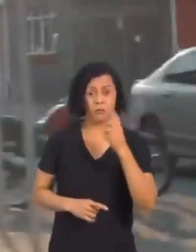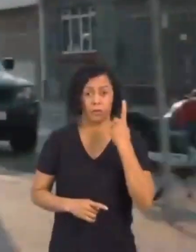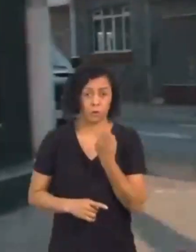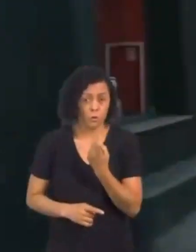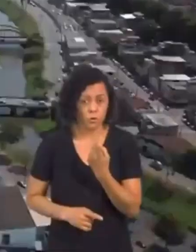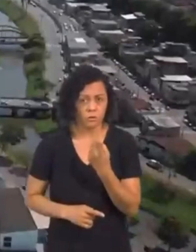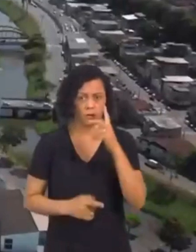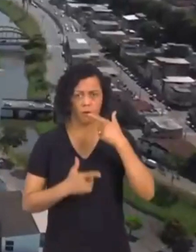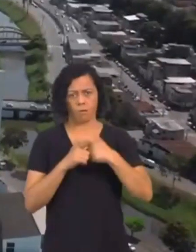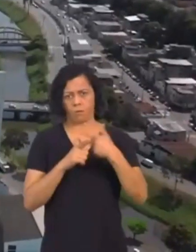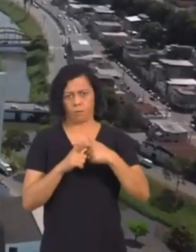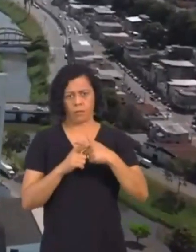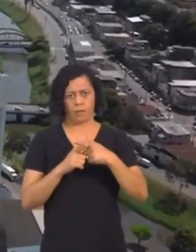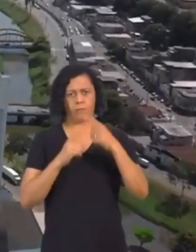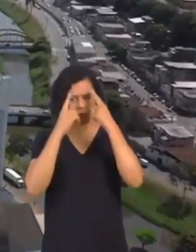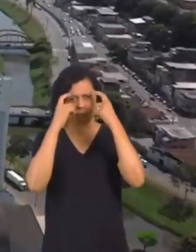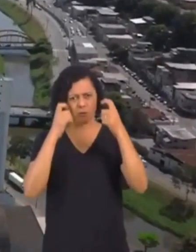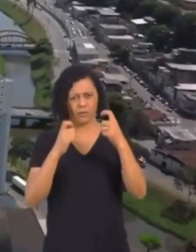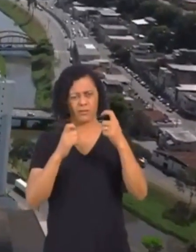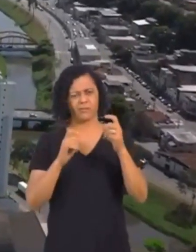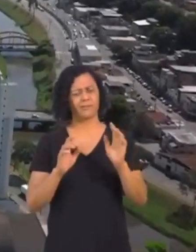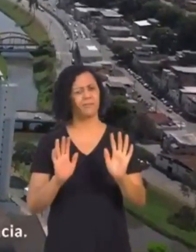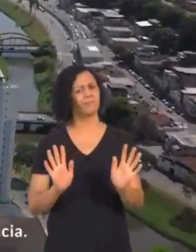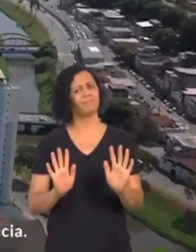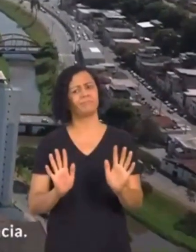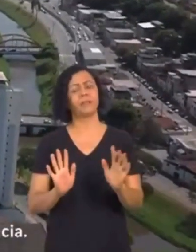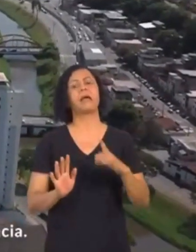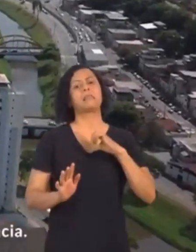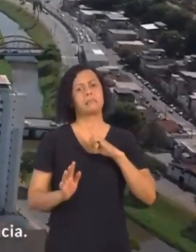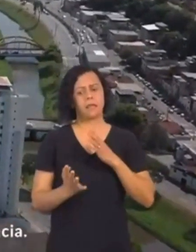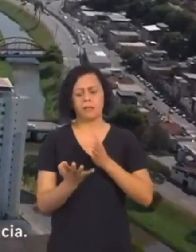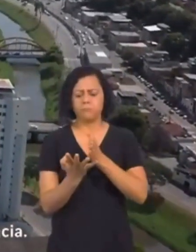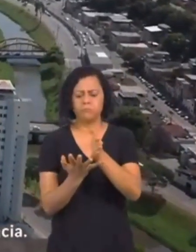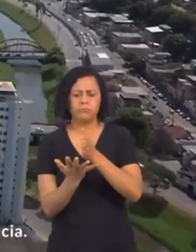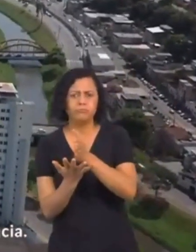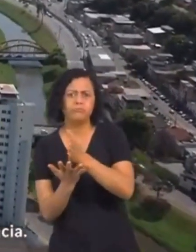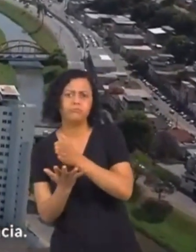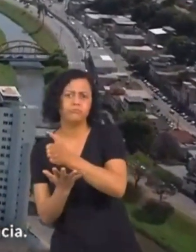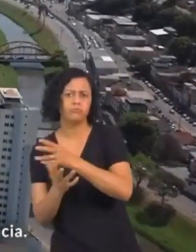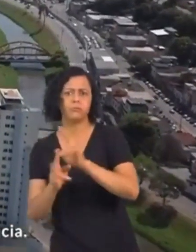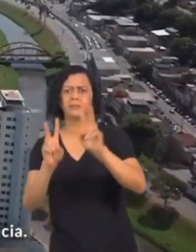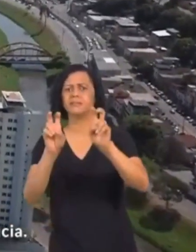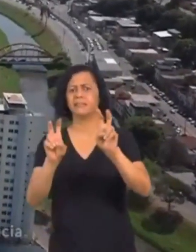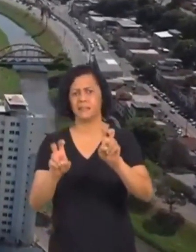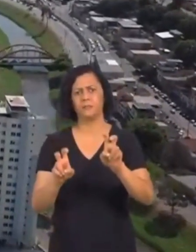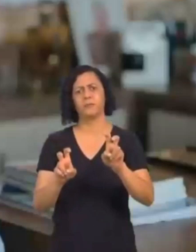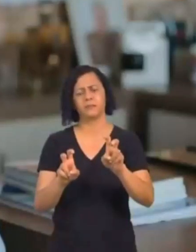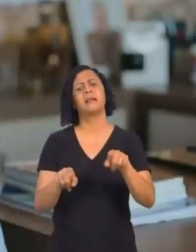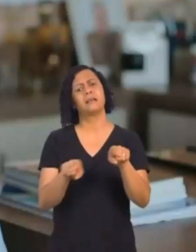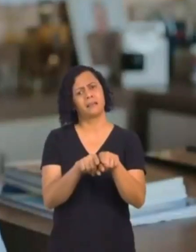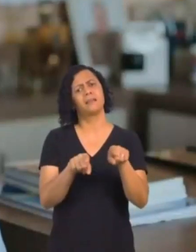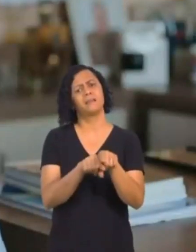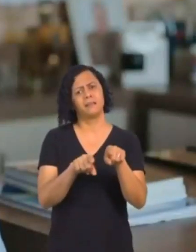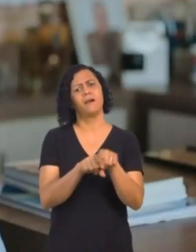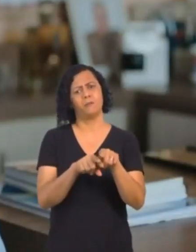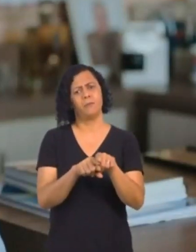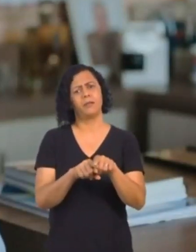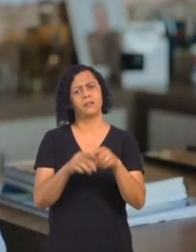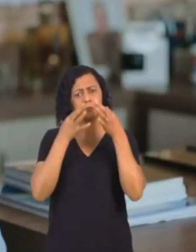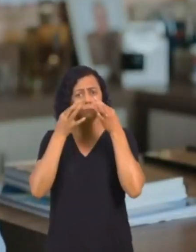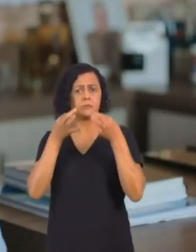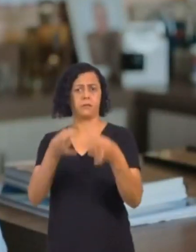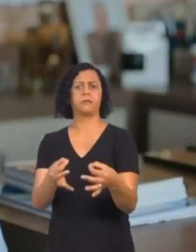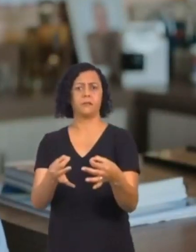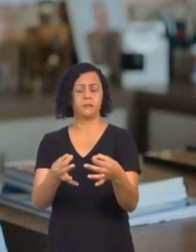de violência. A gente tem muitas coisas e muitas variáveis que incidem sobre o processo da violência. Ah, será que